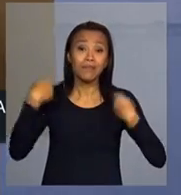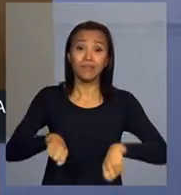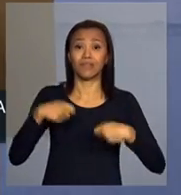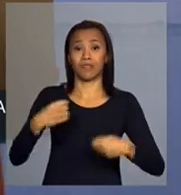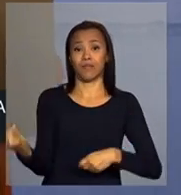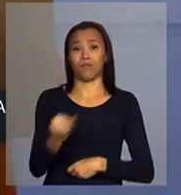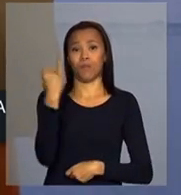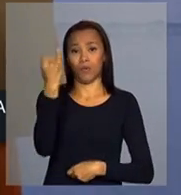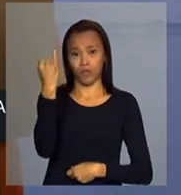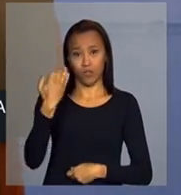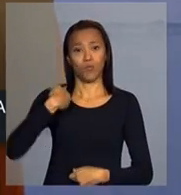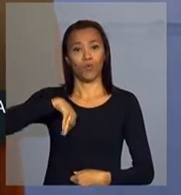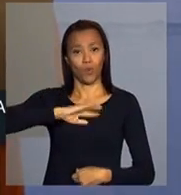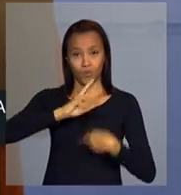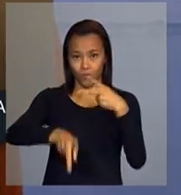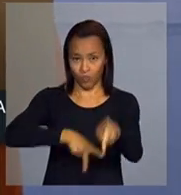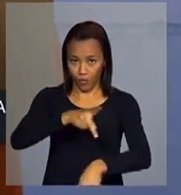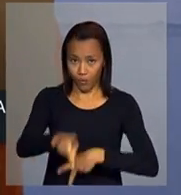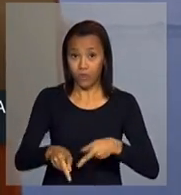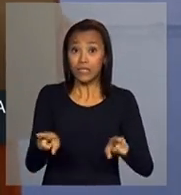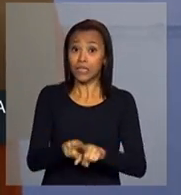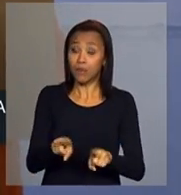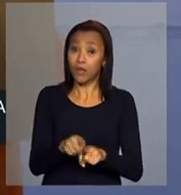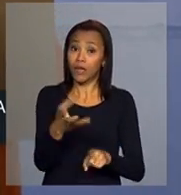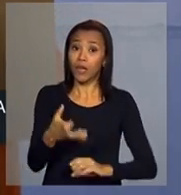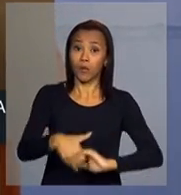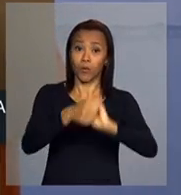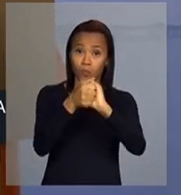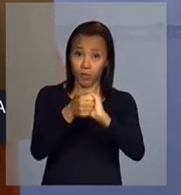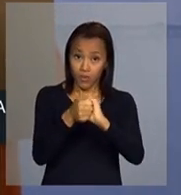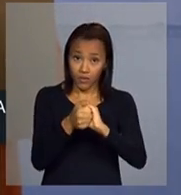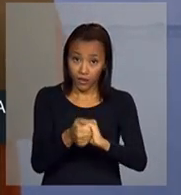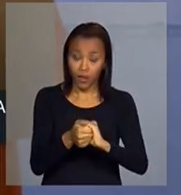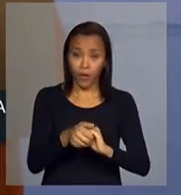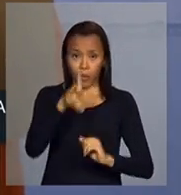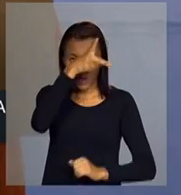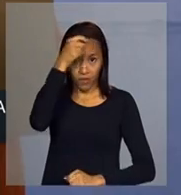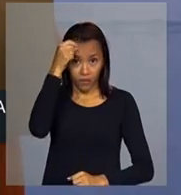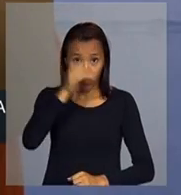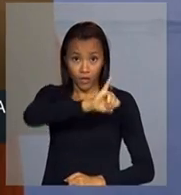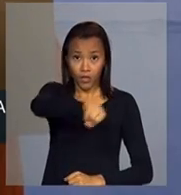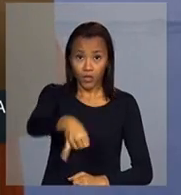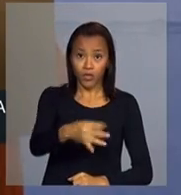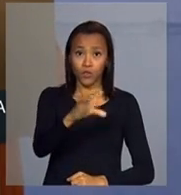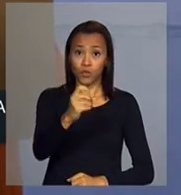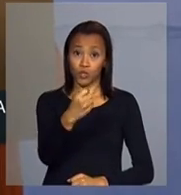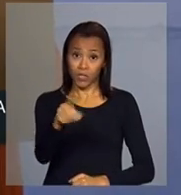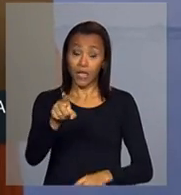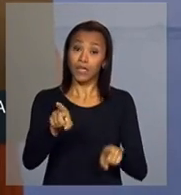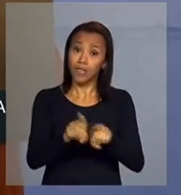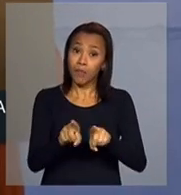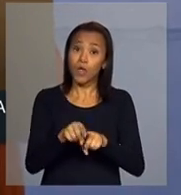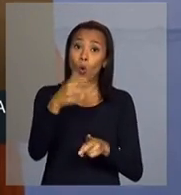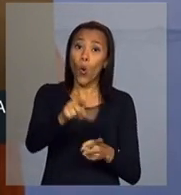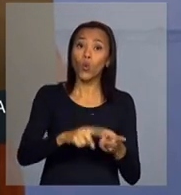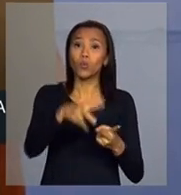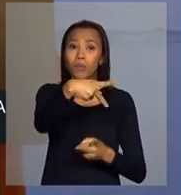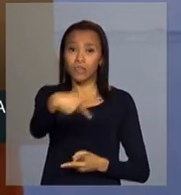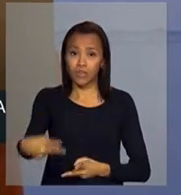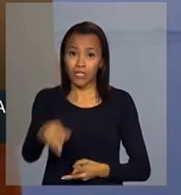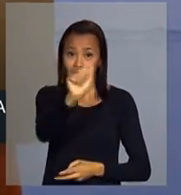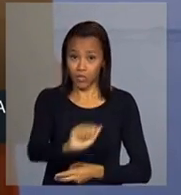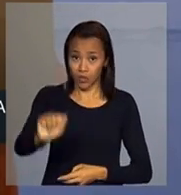Queria cumprimentar o prefeito José Patriota, presidente da Associação dos Municípios de